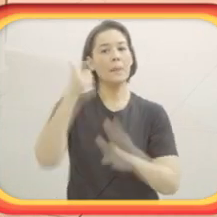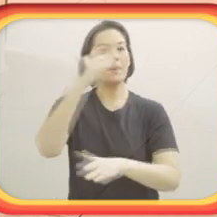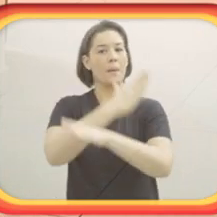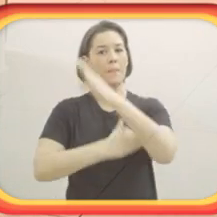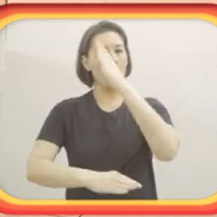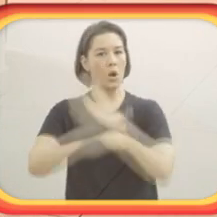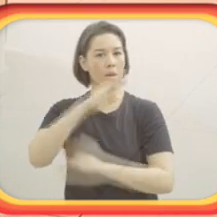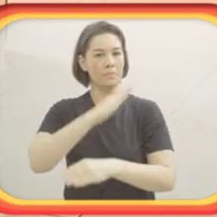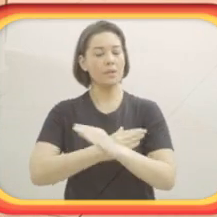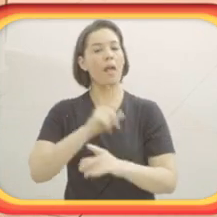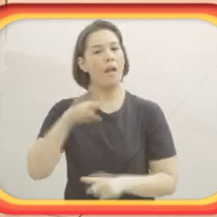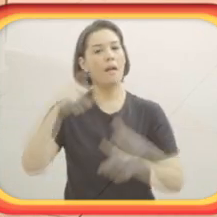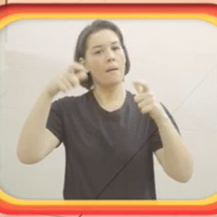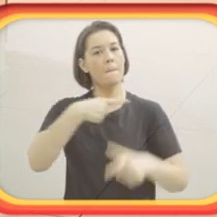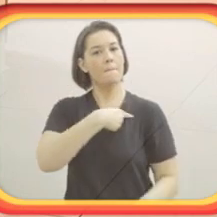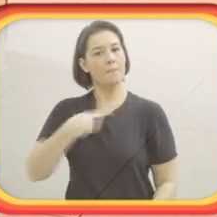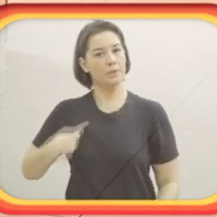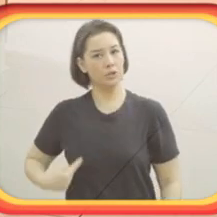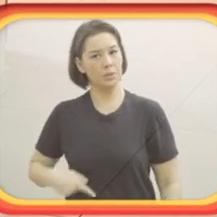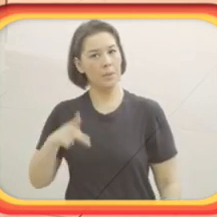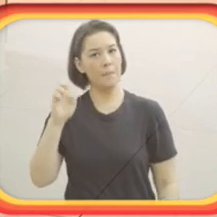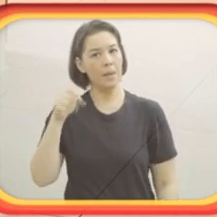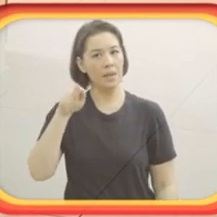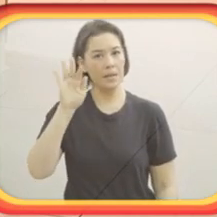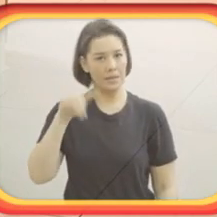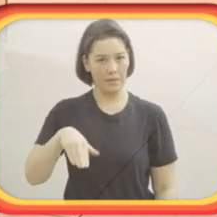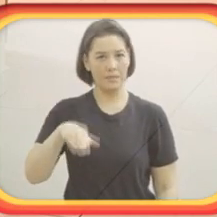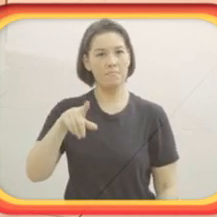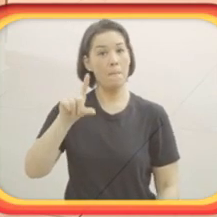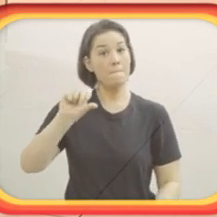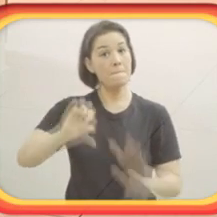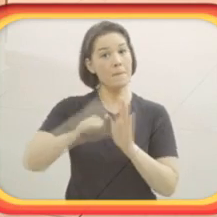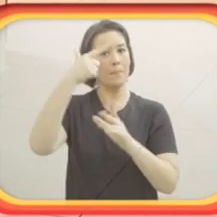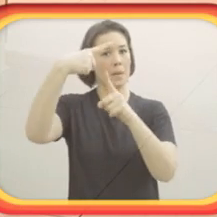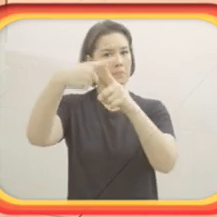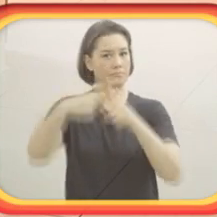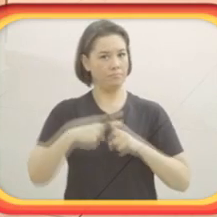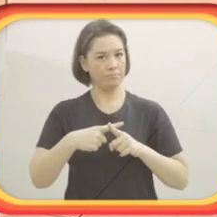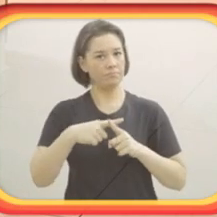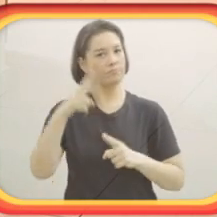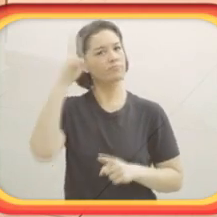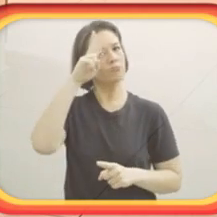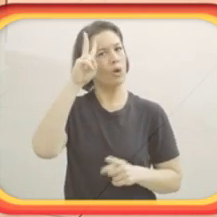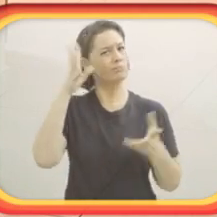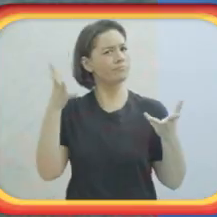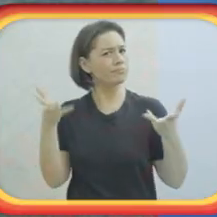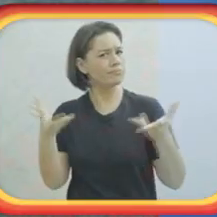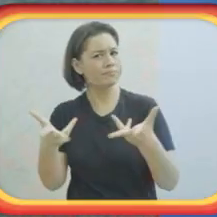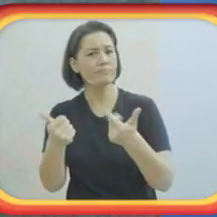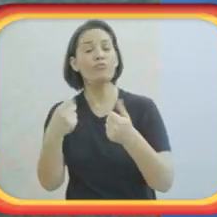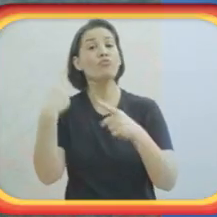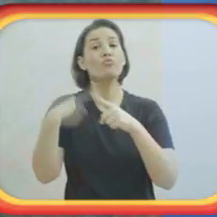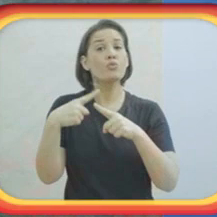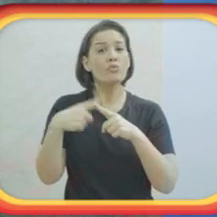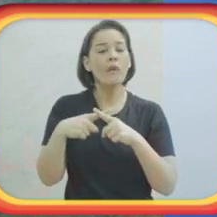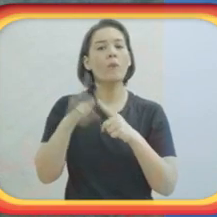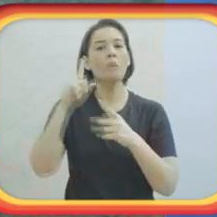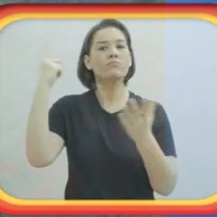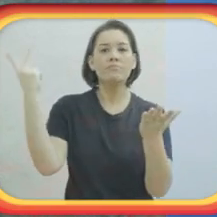e é uma história muito bacana, porque foi no dia 7 de setembro, que para nós brasileiros é uma data especial.